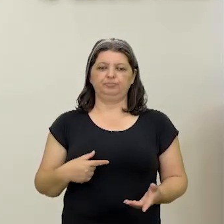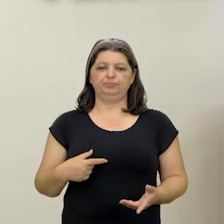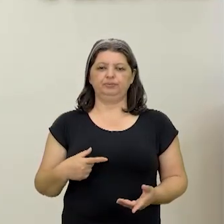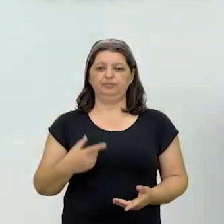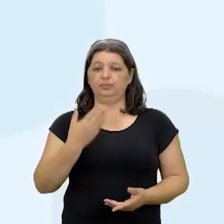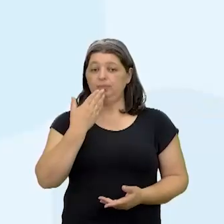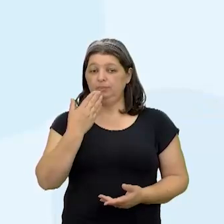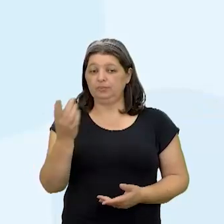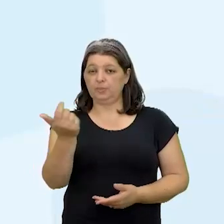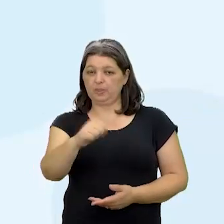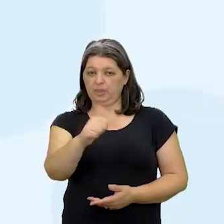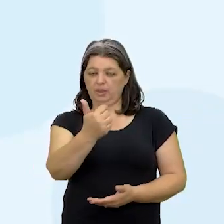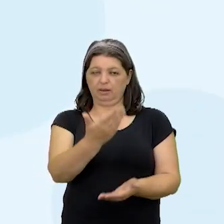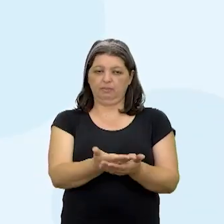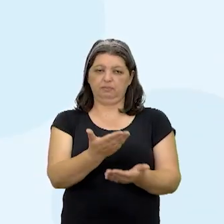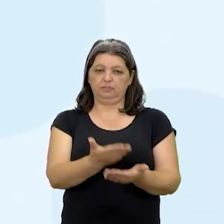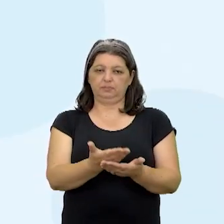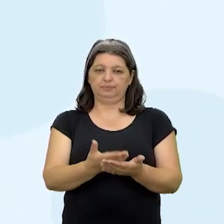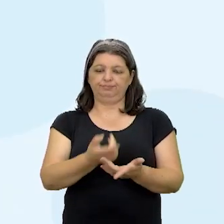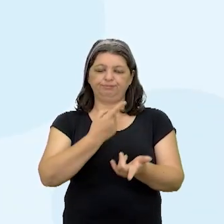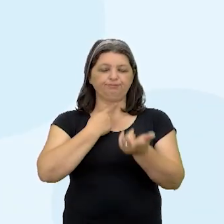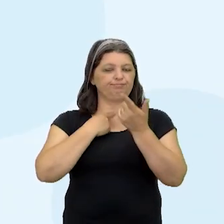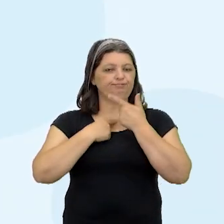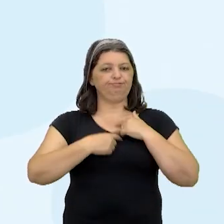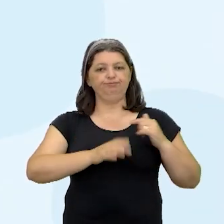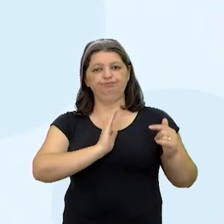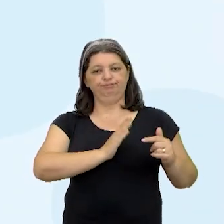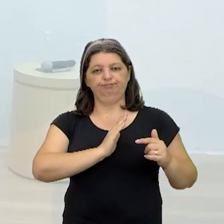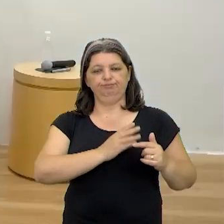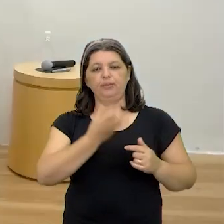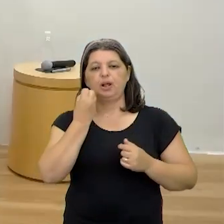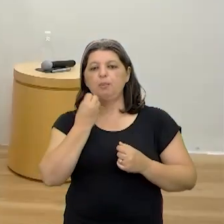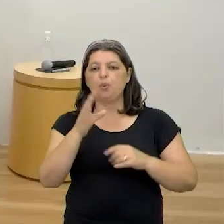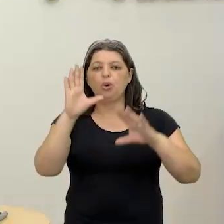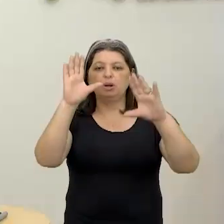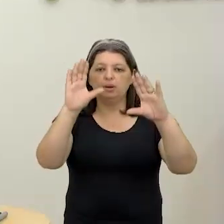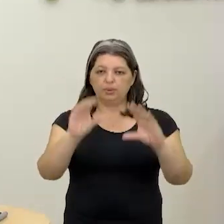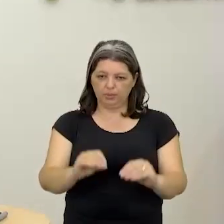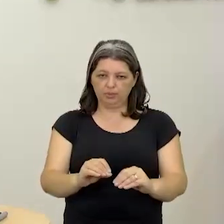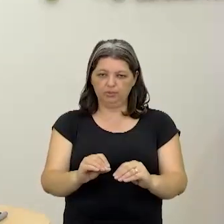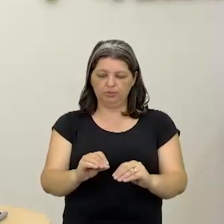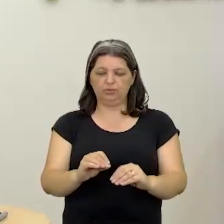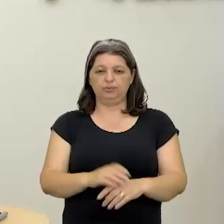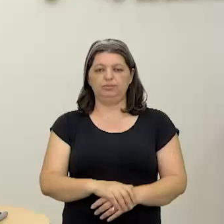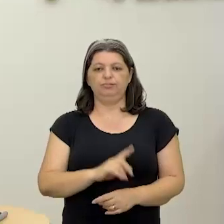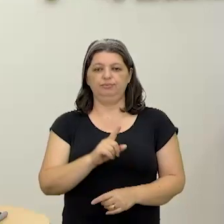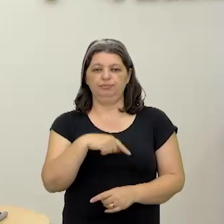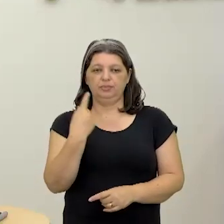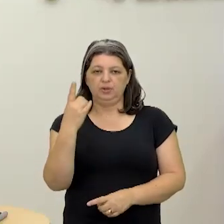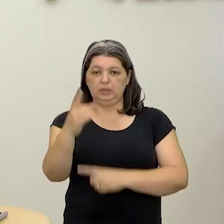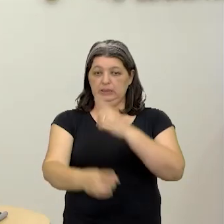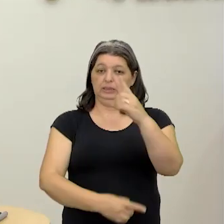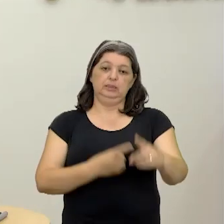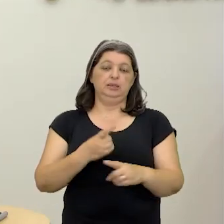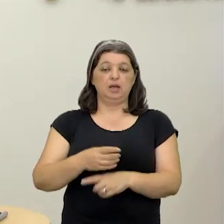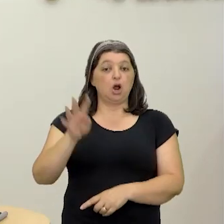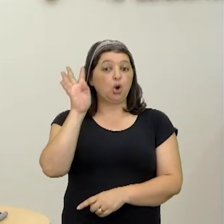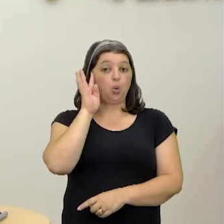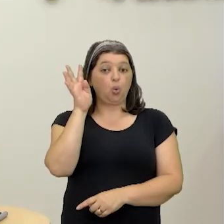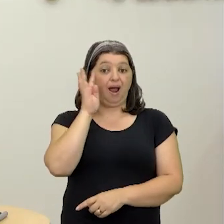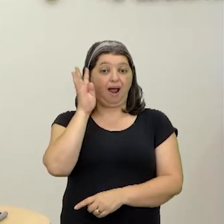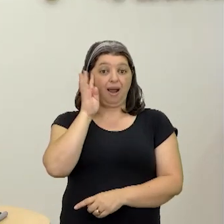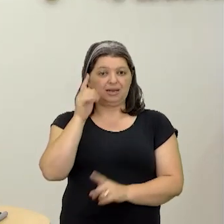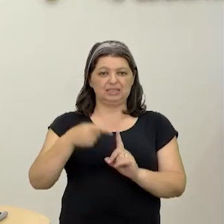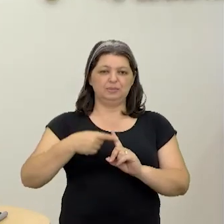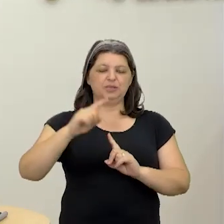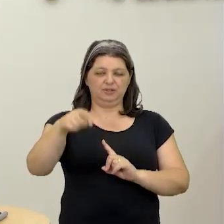galera avaliar a aula e desejar do fundo do coração um grande boa noite e a gente com certeza se vê quarta-feira que vem.